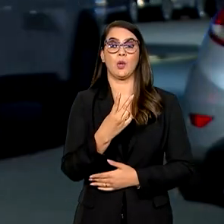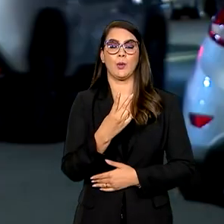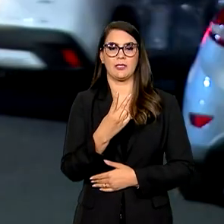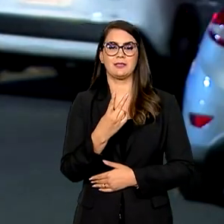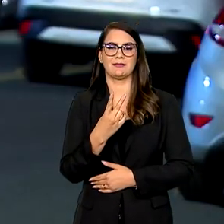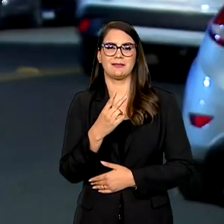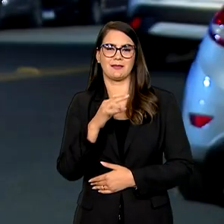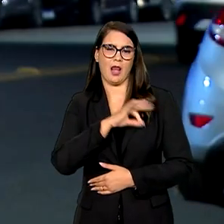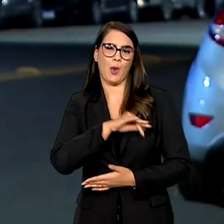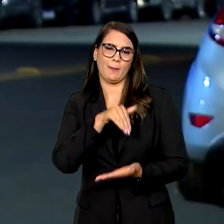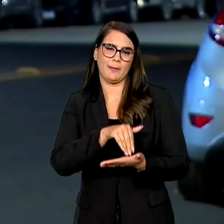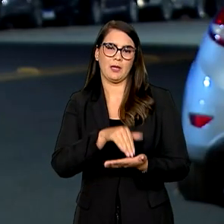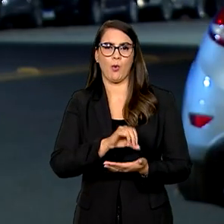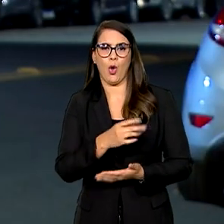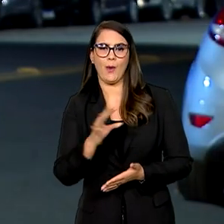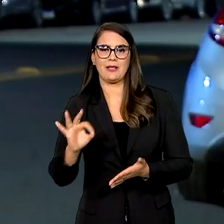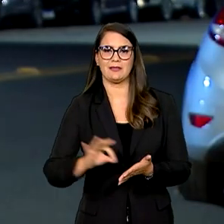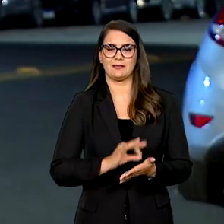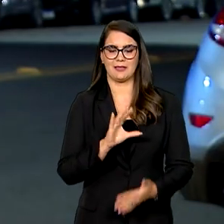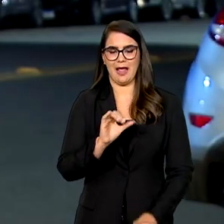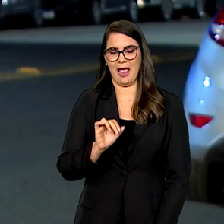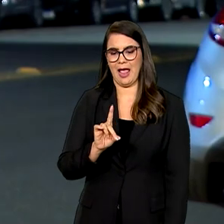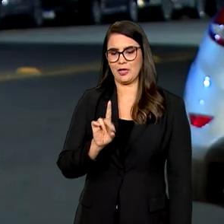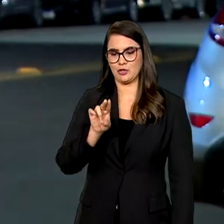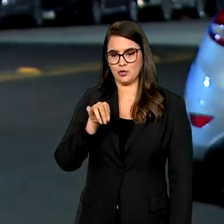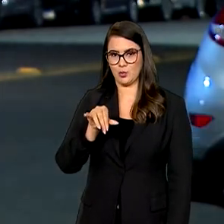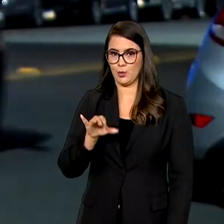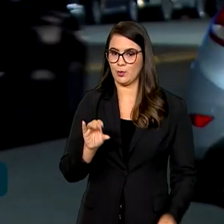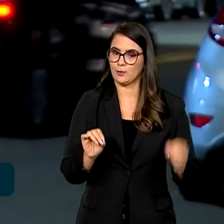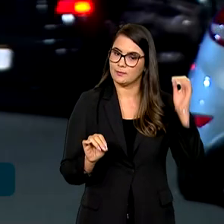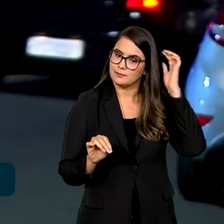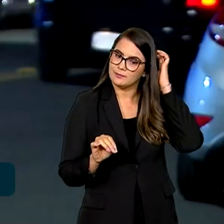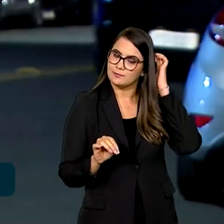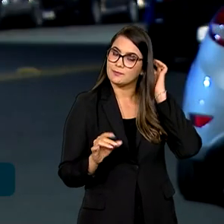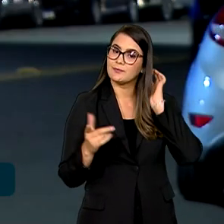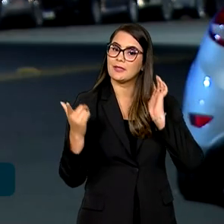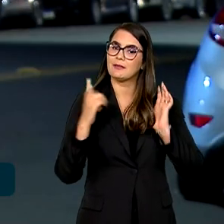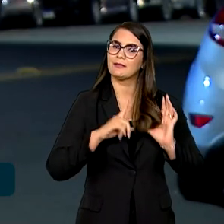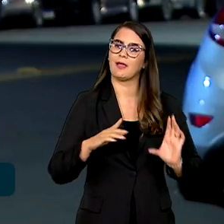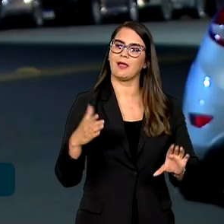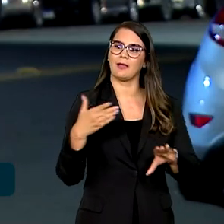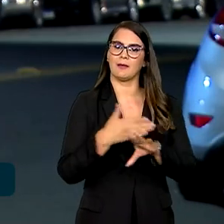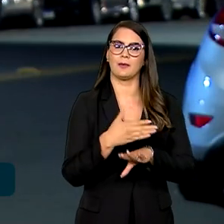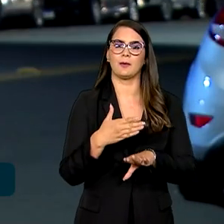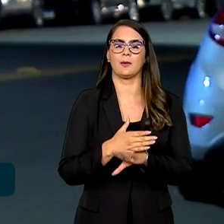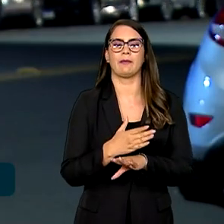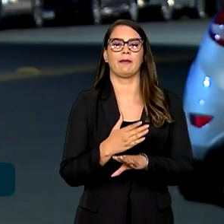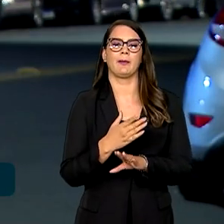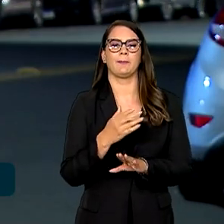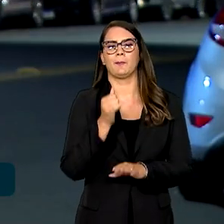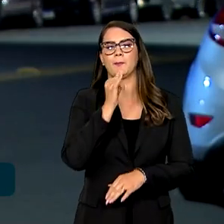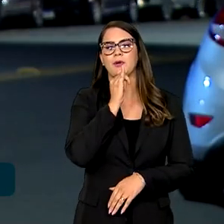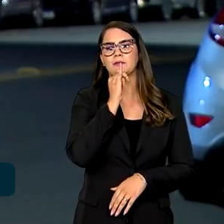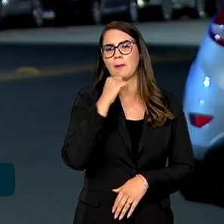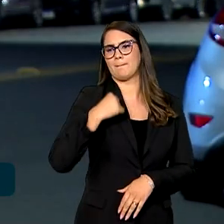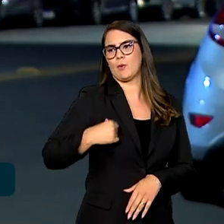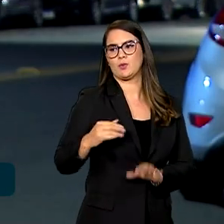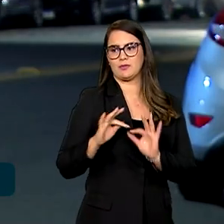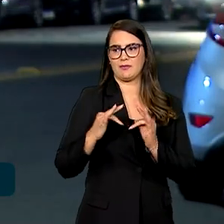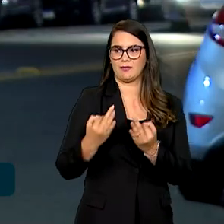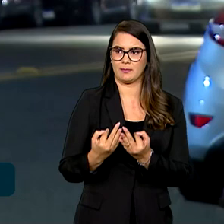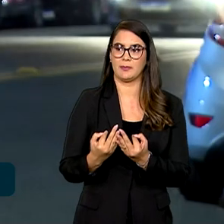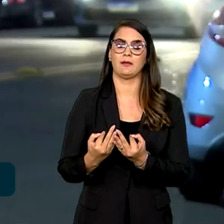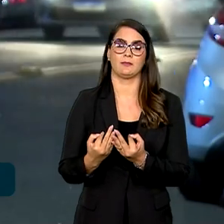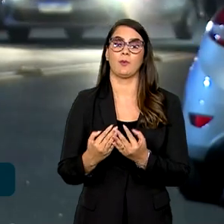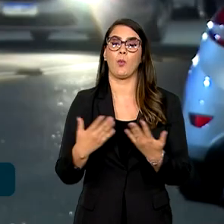então quem está inscrito no Cade Único, aquele cadastro do governo federal que dá acesso a programas sociais como Bolsa Família. E quais são as